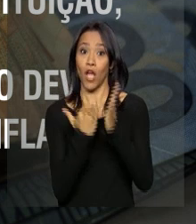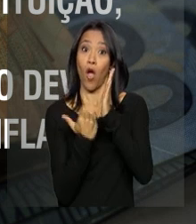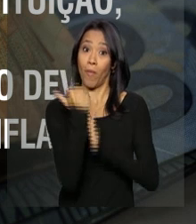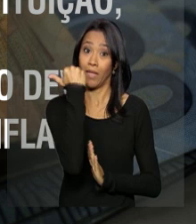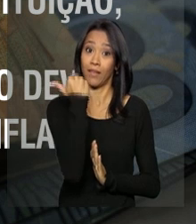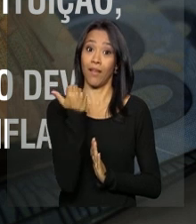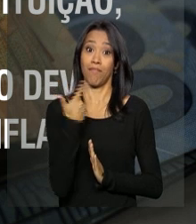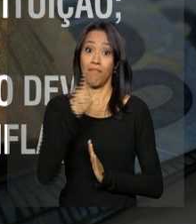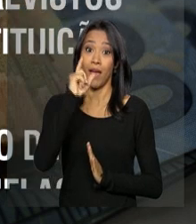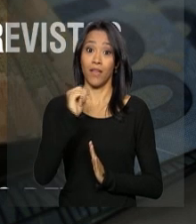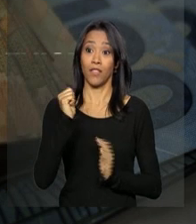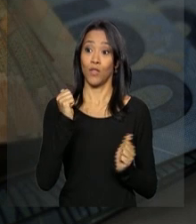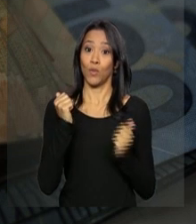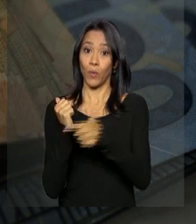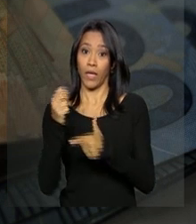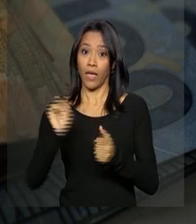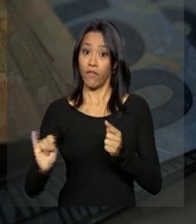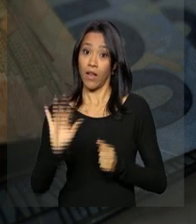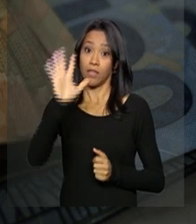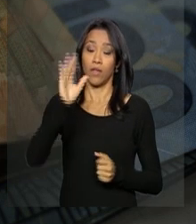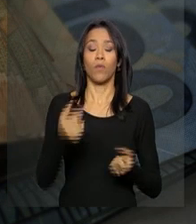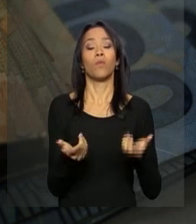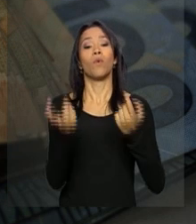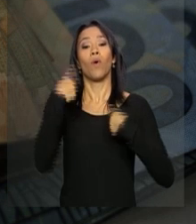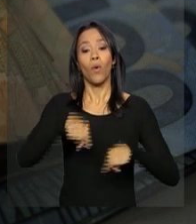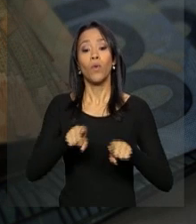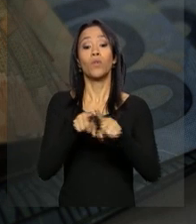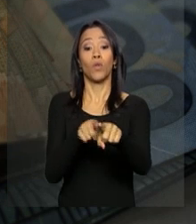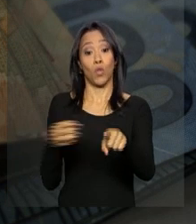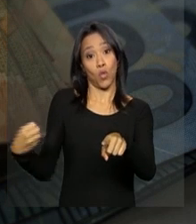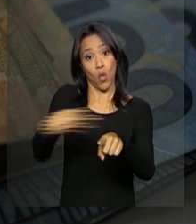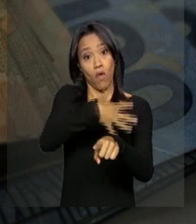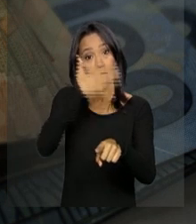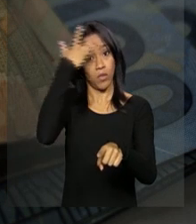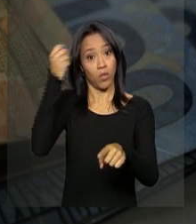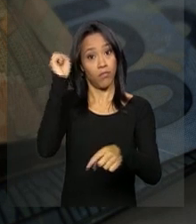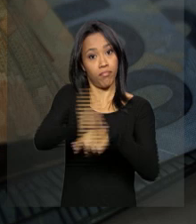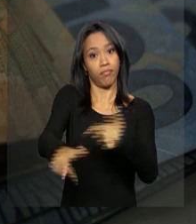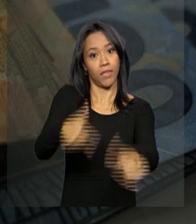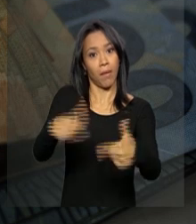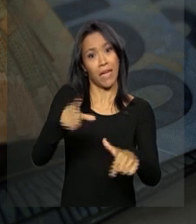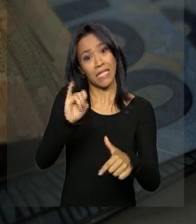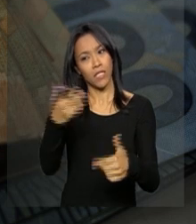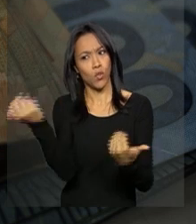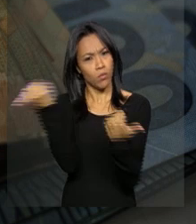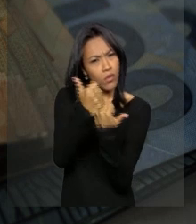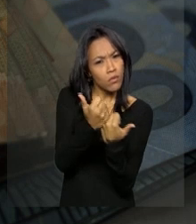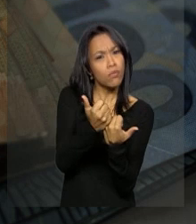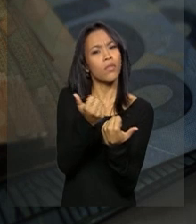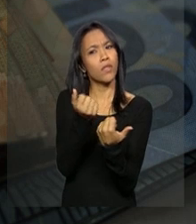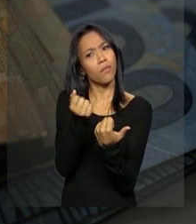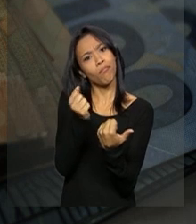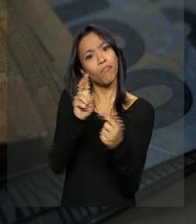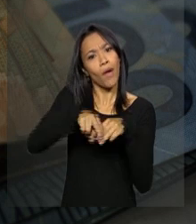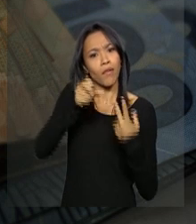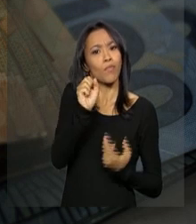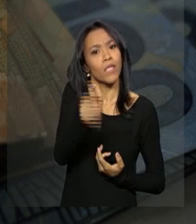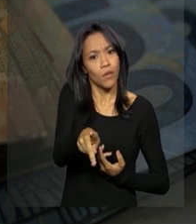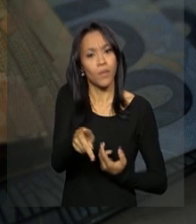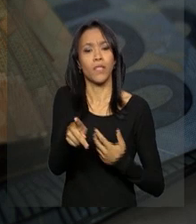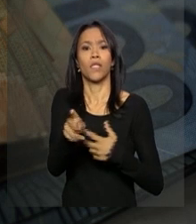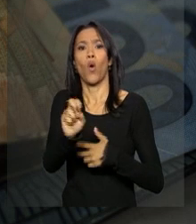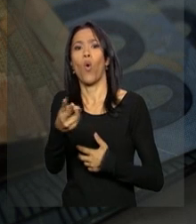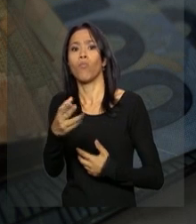mais que a inflação. Não nomear novos servidores, exceto quando for para substituir em caso de aposentadoria